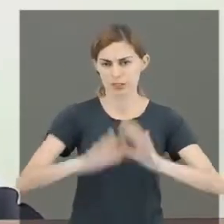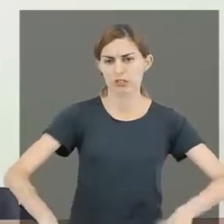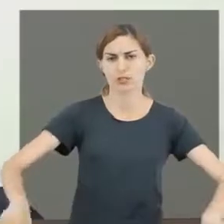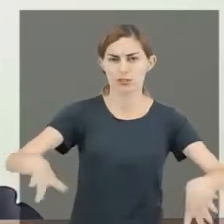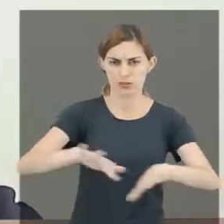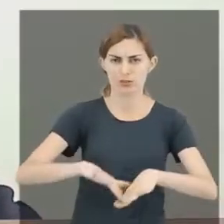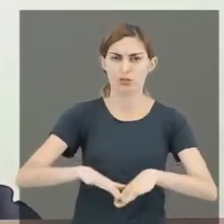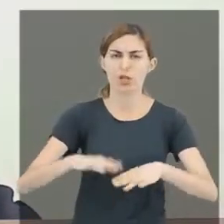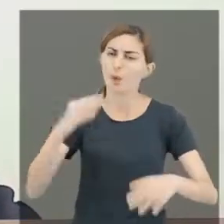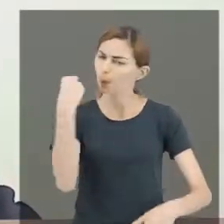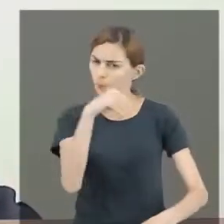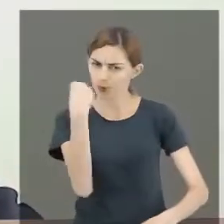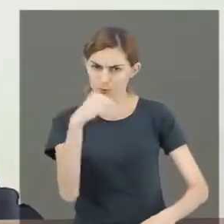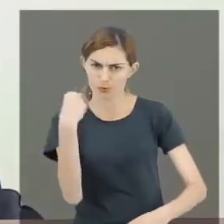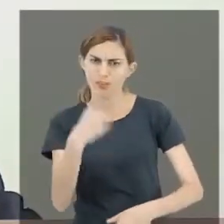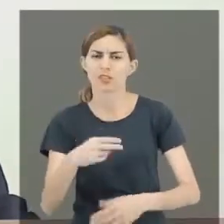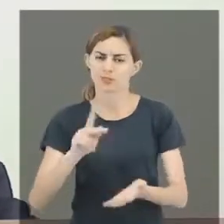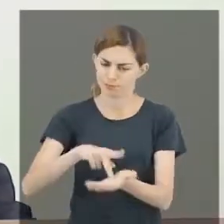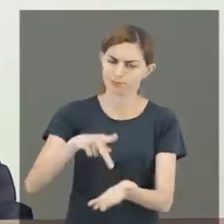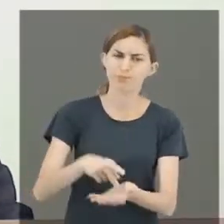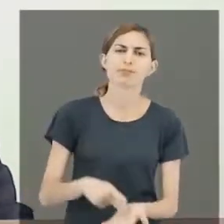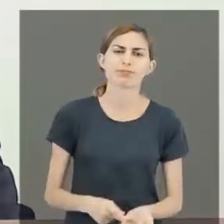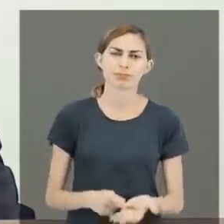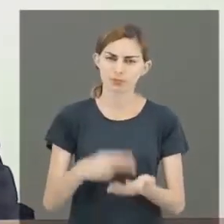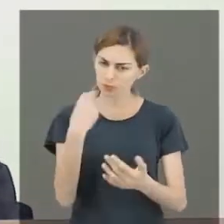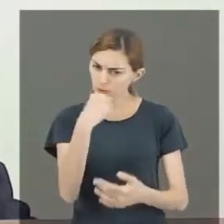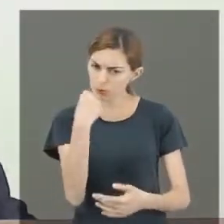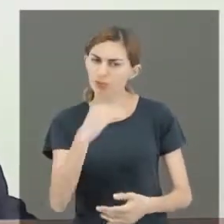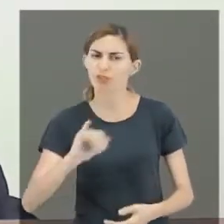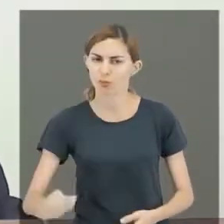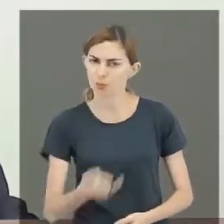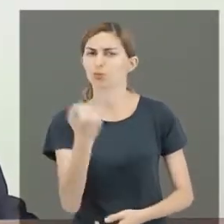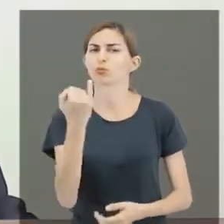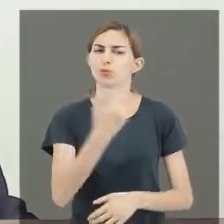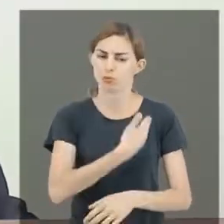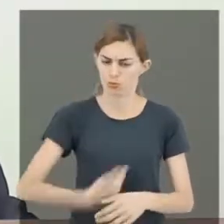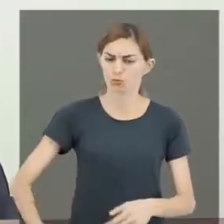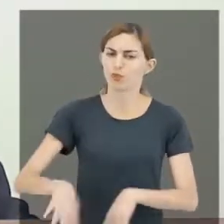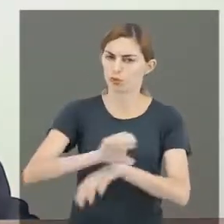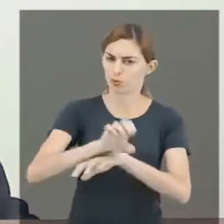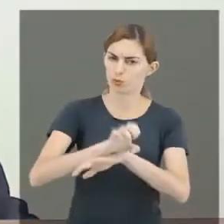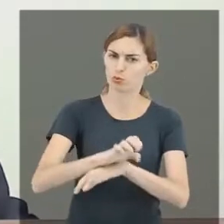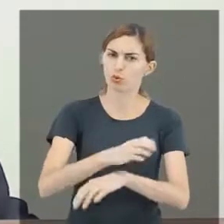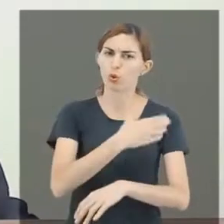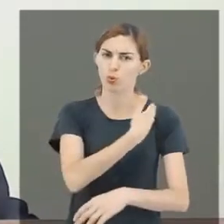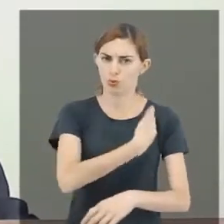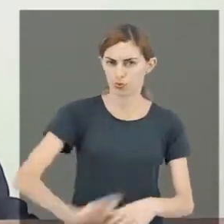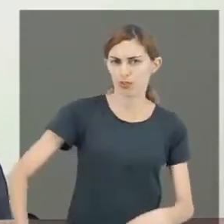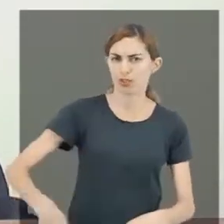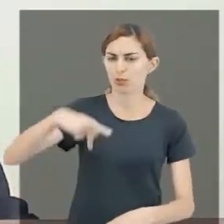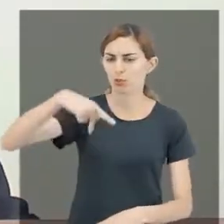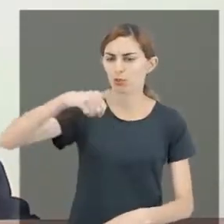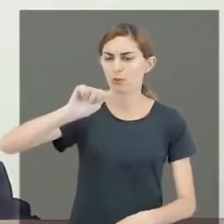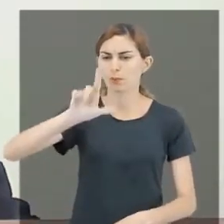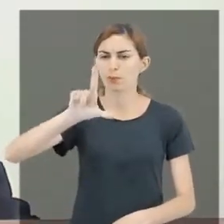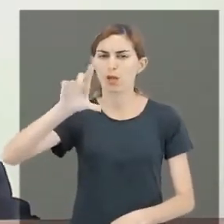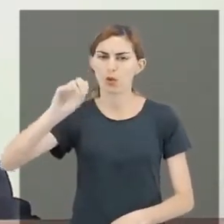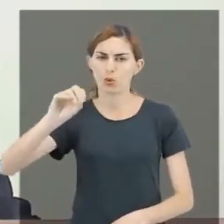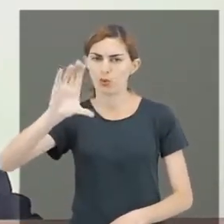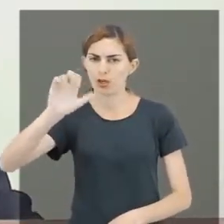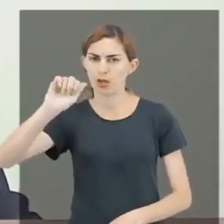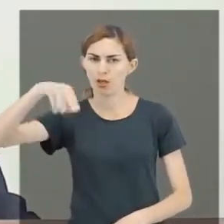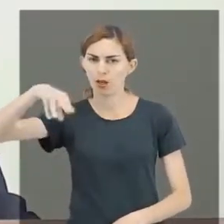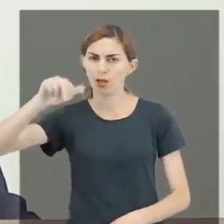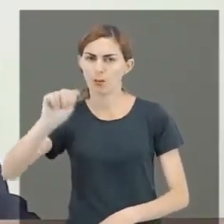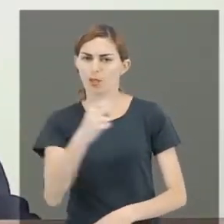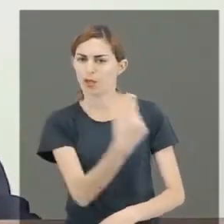E aproveite, aproveite verdadeiramente essa oportunidade que o governo do Estado, que o governador Paulo Câmara, dá a cada um, a cada um de vocês.